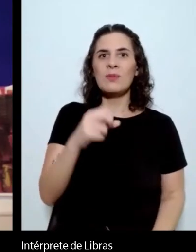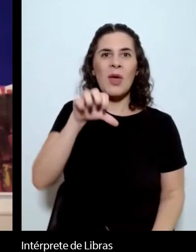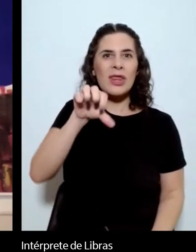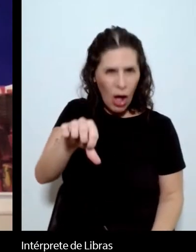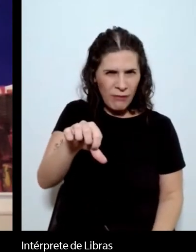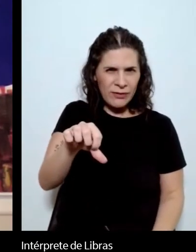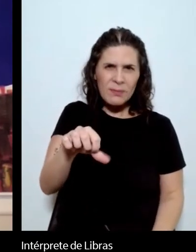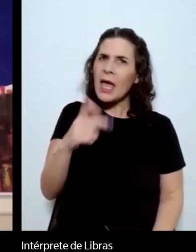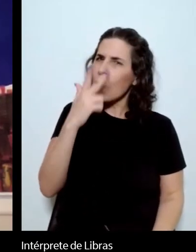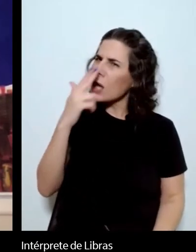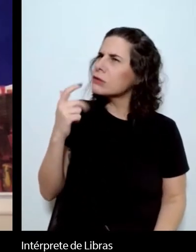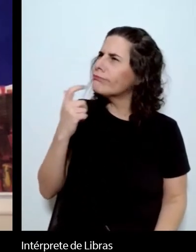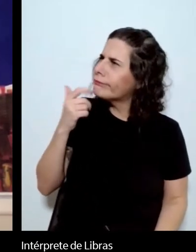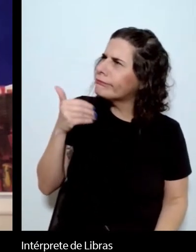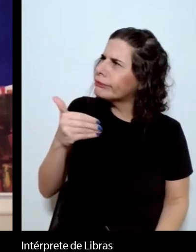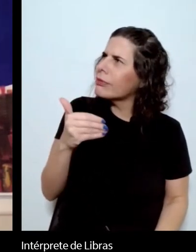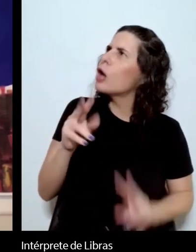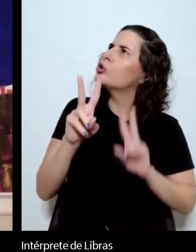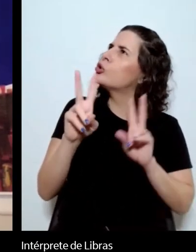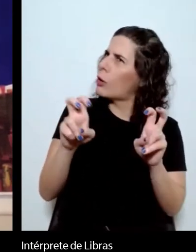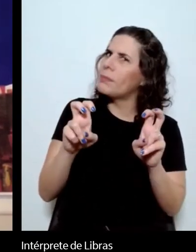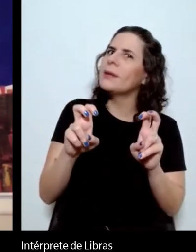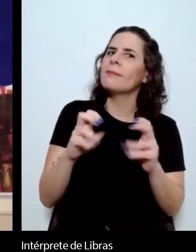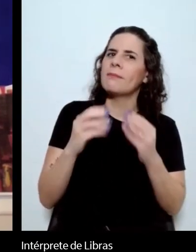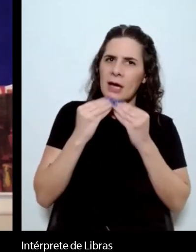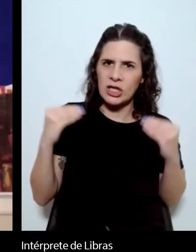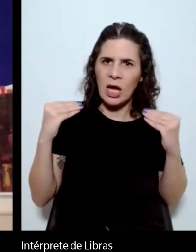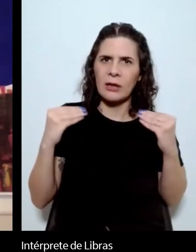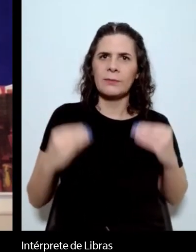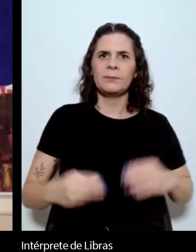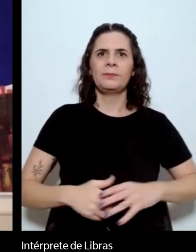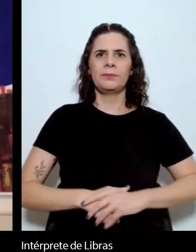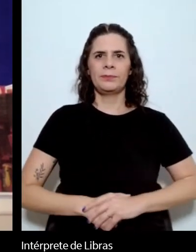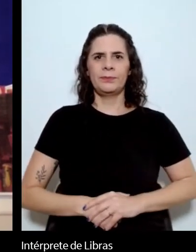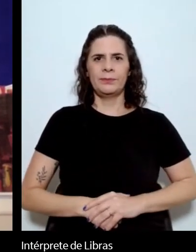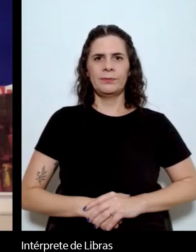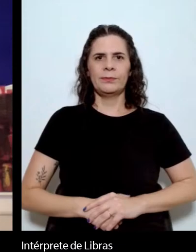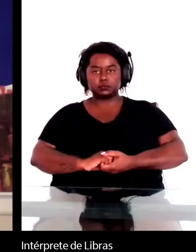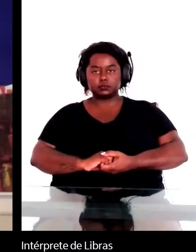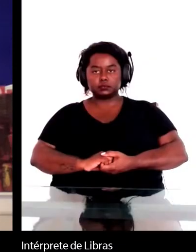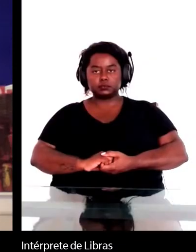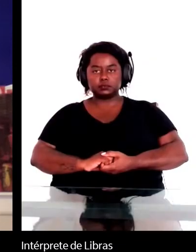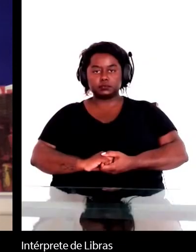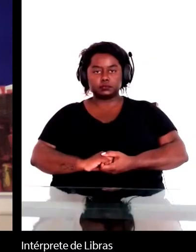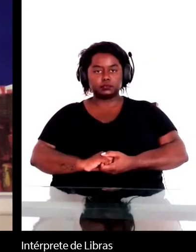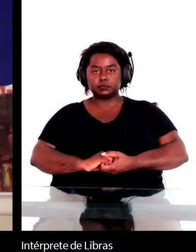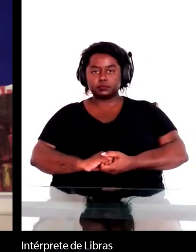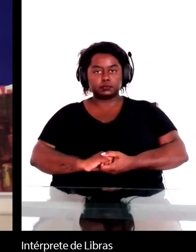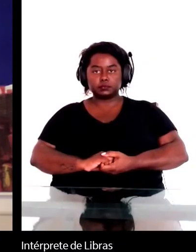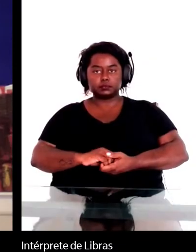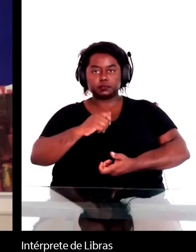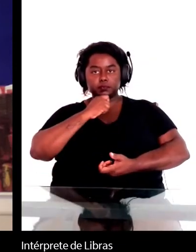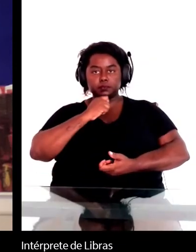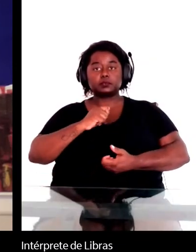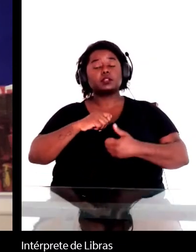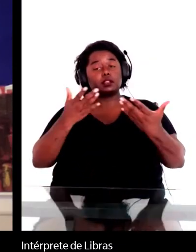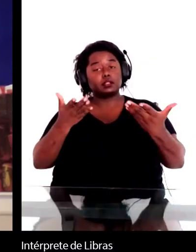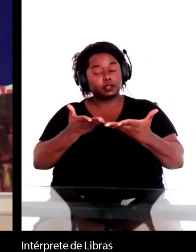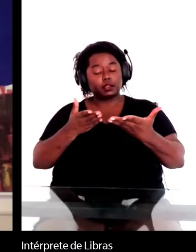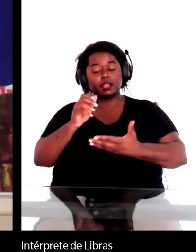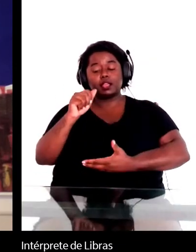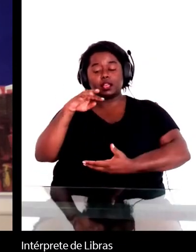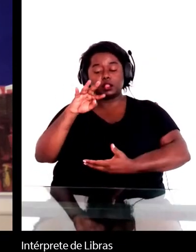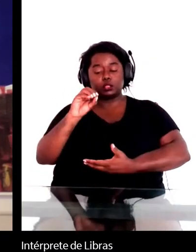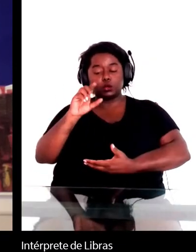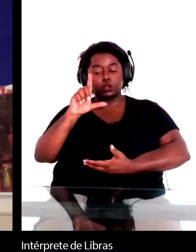mais recente sobre Machado de Assis. Agora, as antologias que eu ia mencionar, além daquele